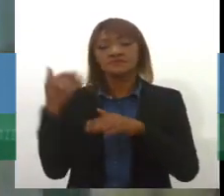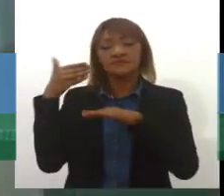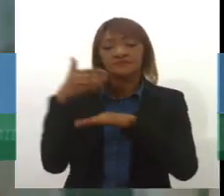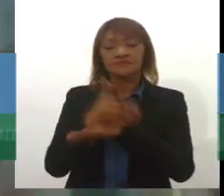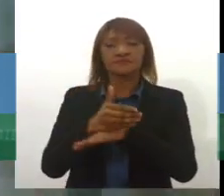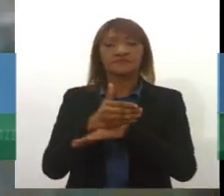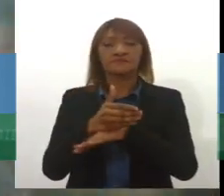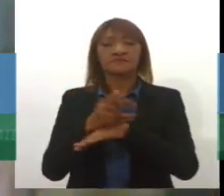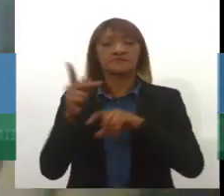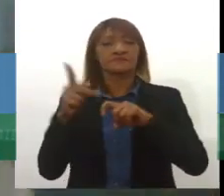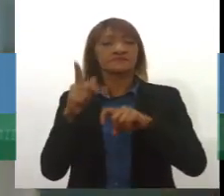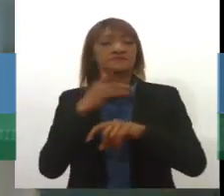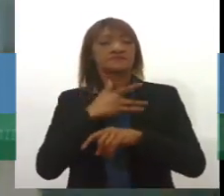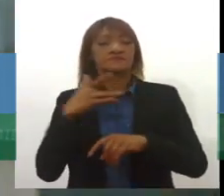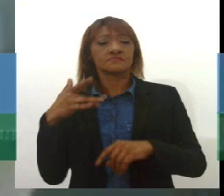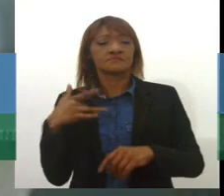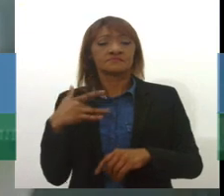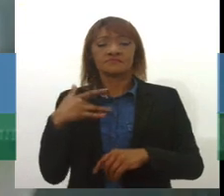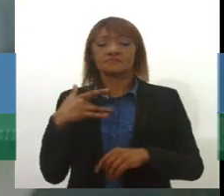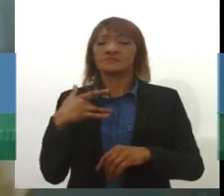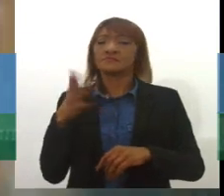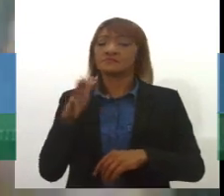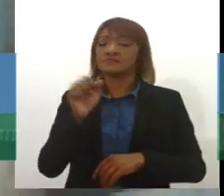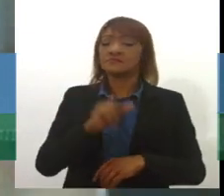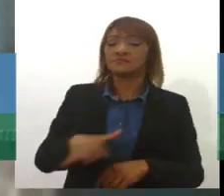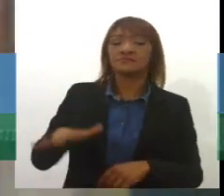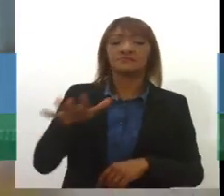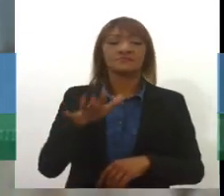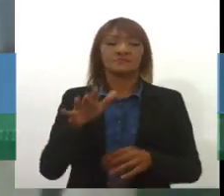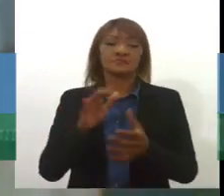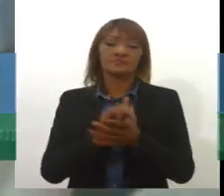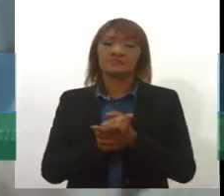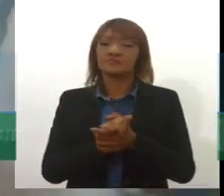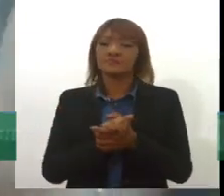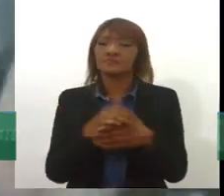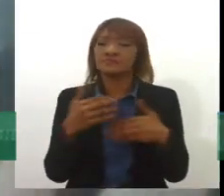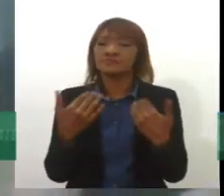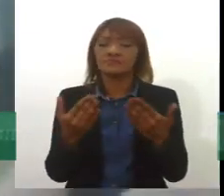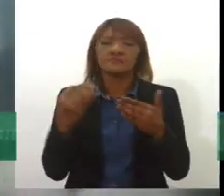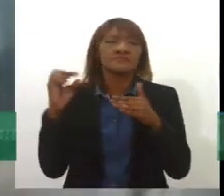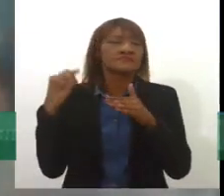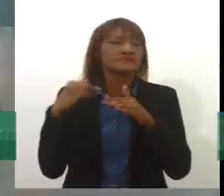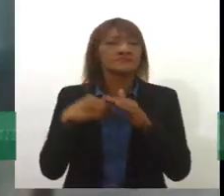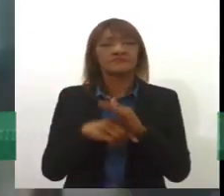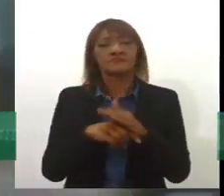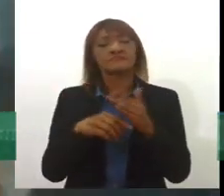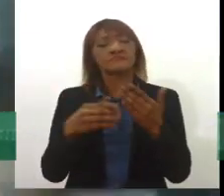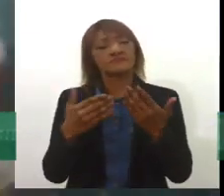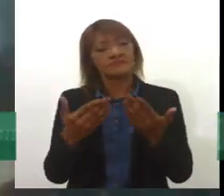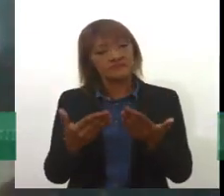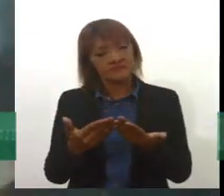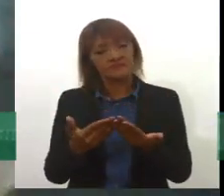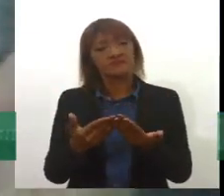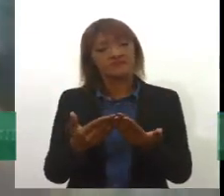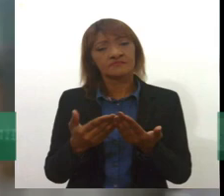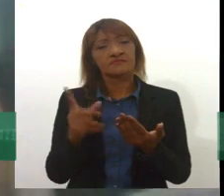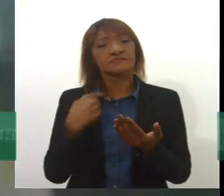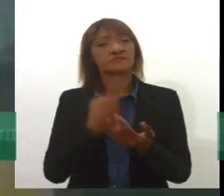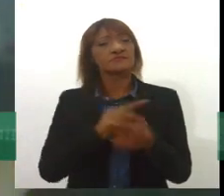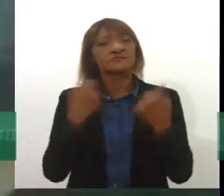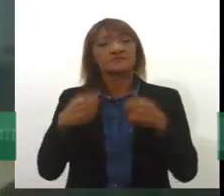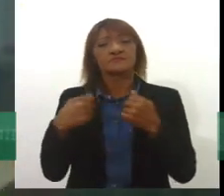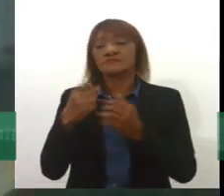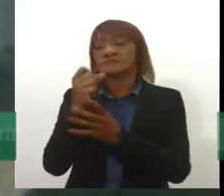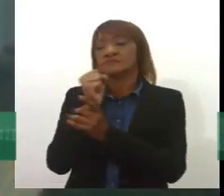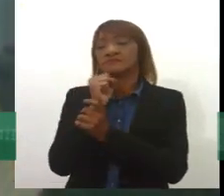nos seus territórios e nas suas comunidades. Acho que a luta da psicologia vai muito em relação a isso. Nós precisamos garantir que a